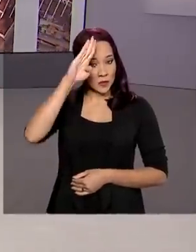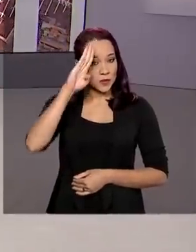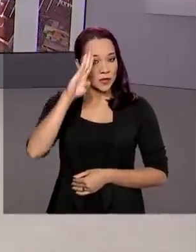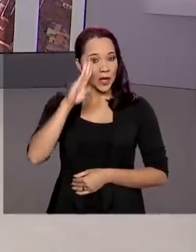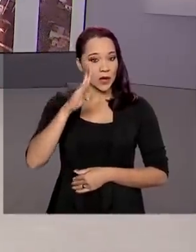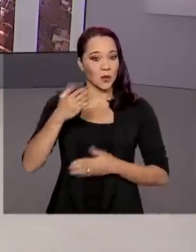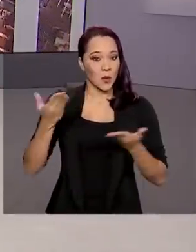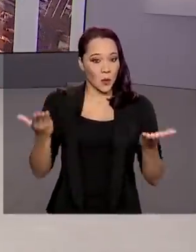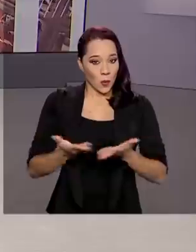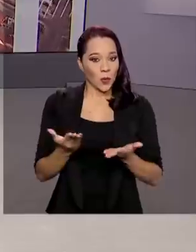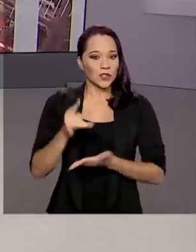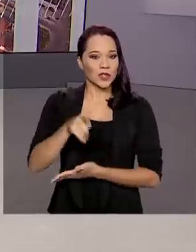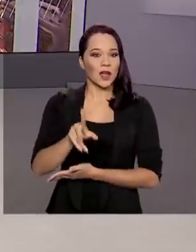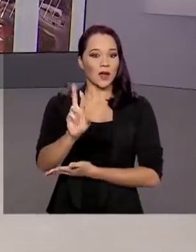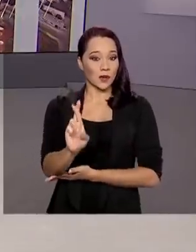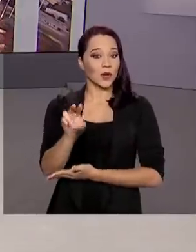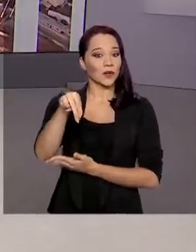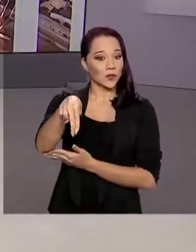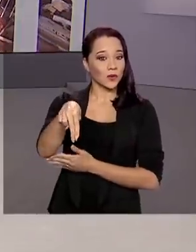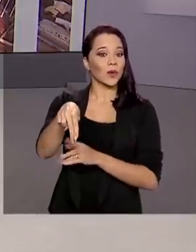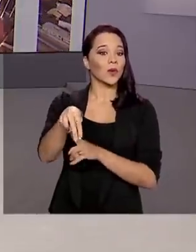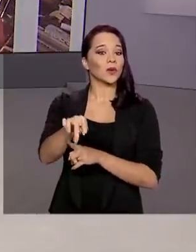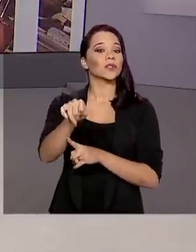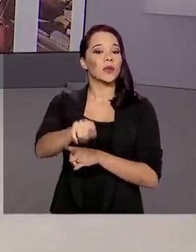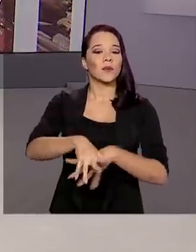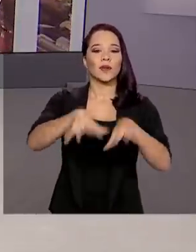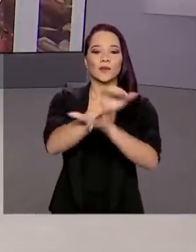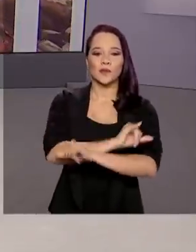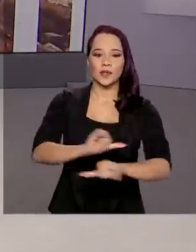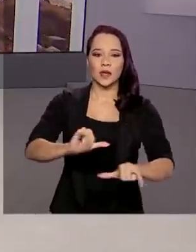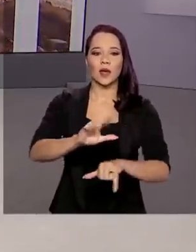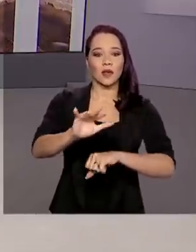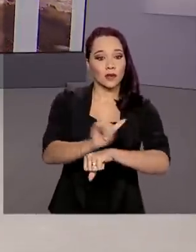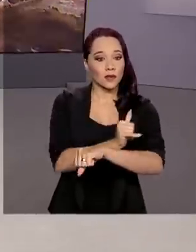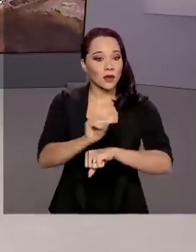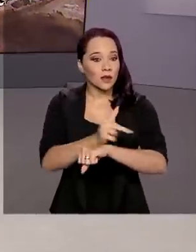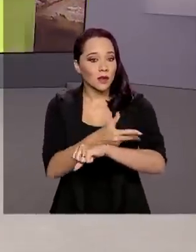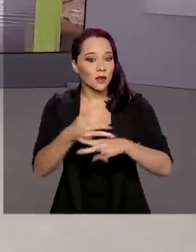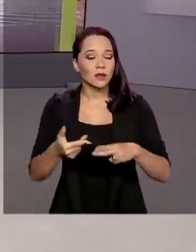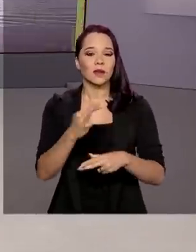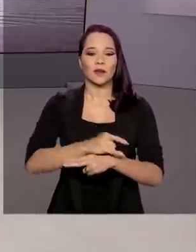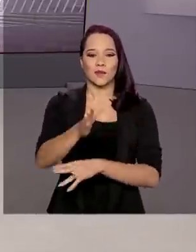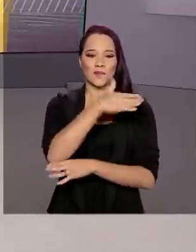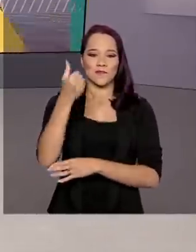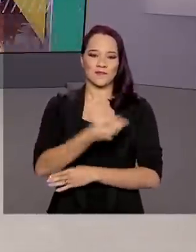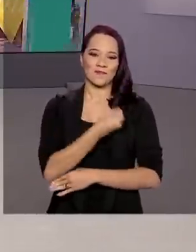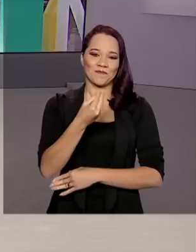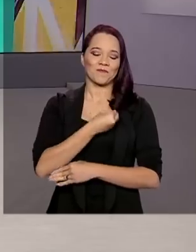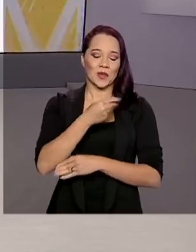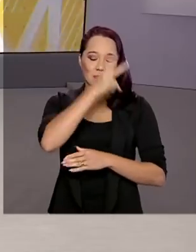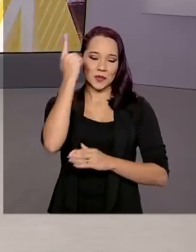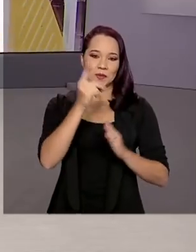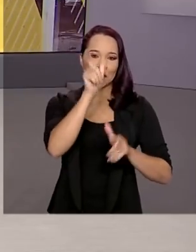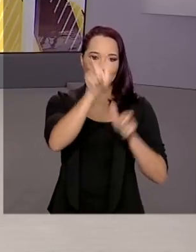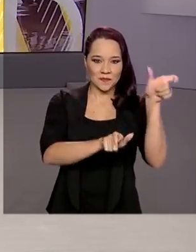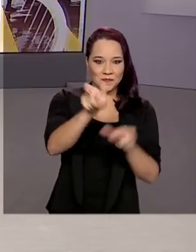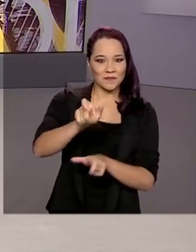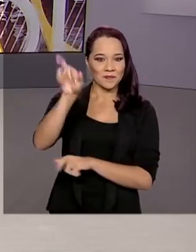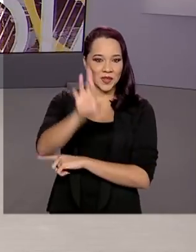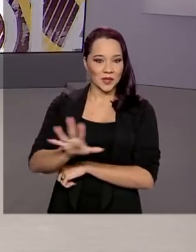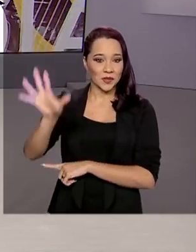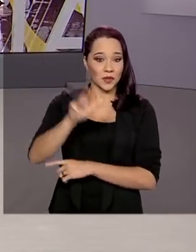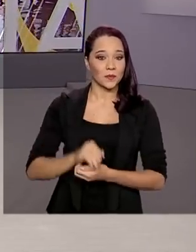Jair Bolsonaro está hoje no Rio Grande do Norte para anunciar medidas que devem melhorar a vida dos moradores da região.